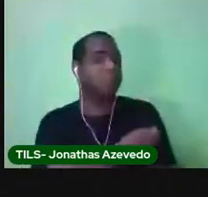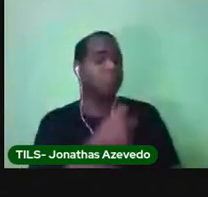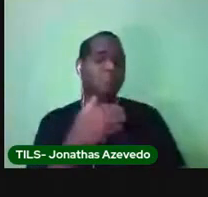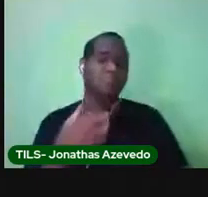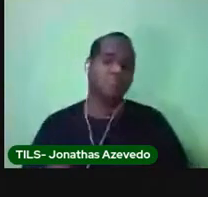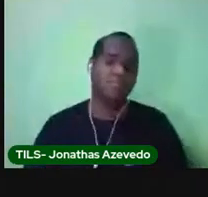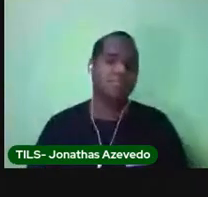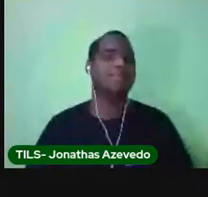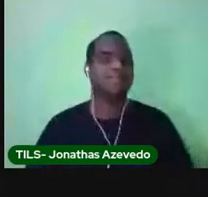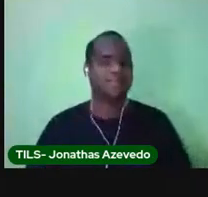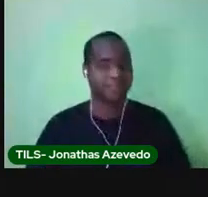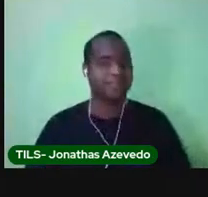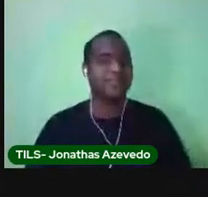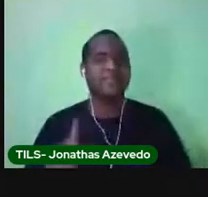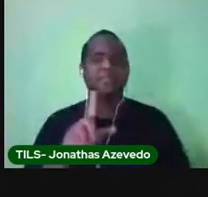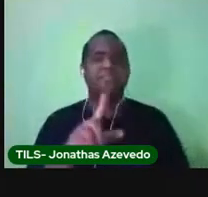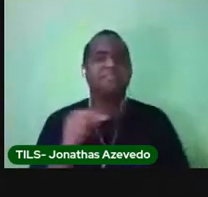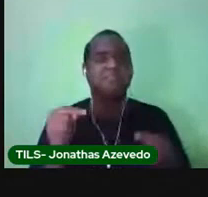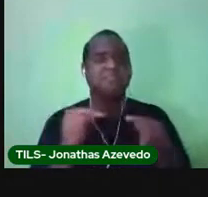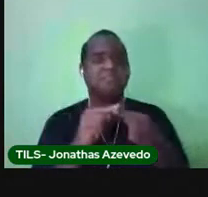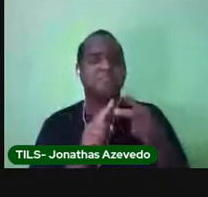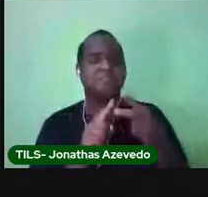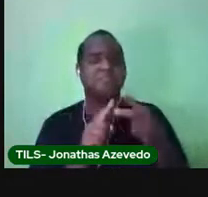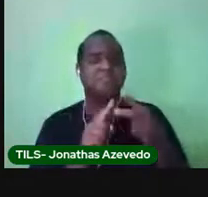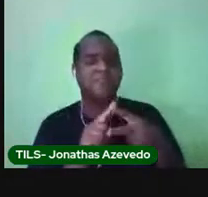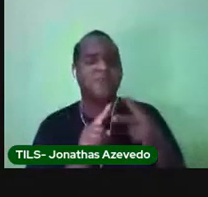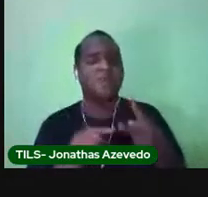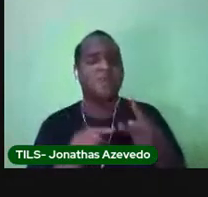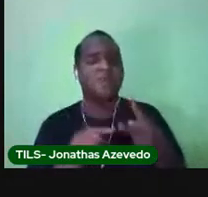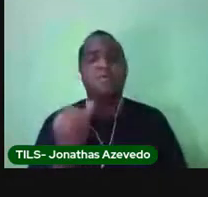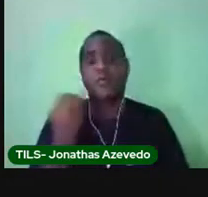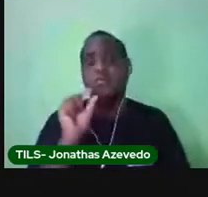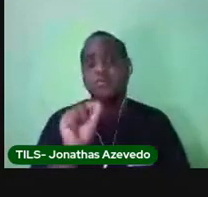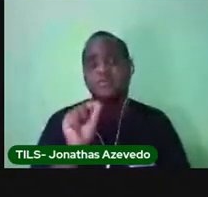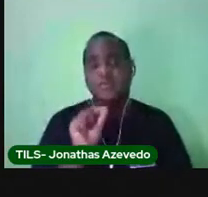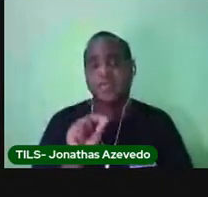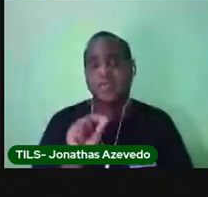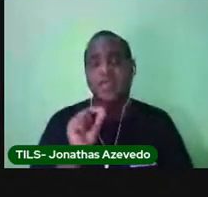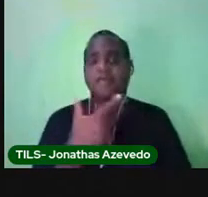caderneta ou esse cartão de vacinação? Você sabe?